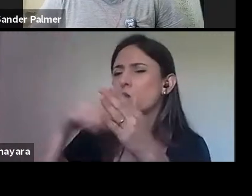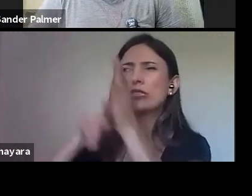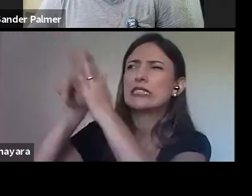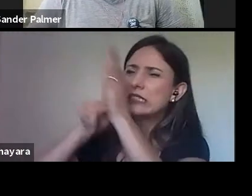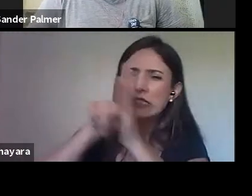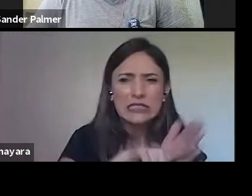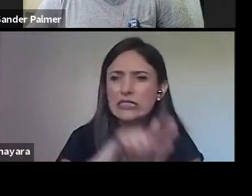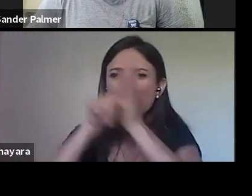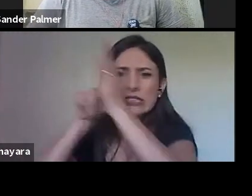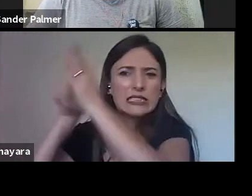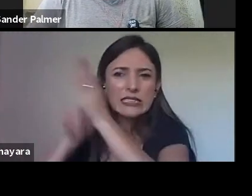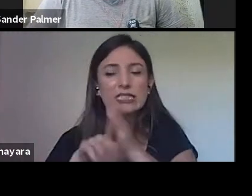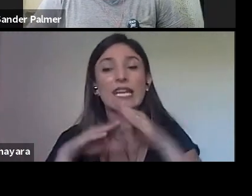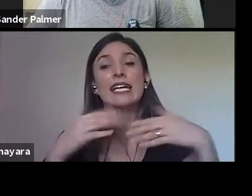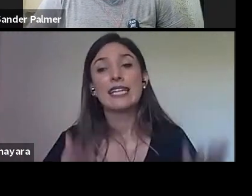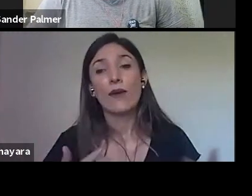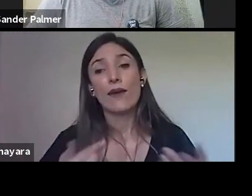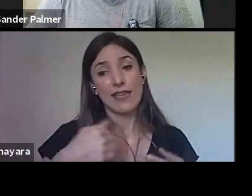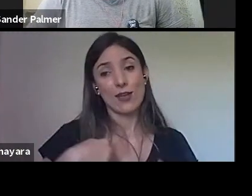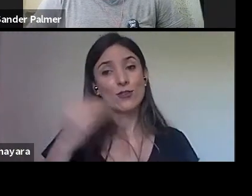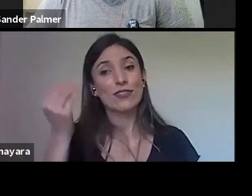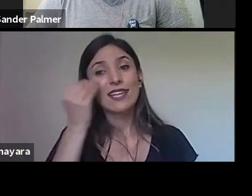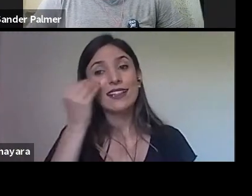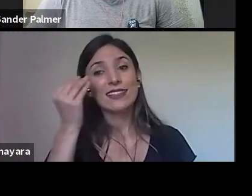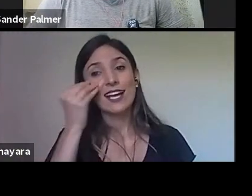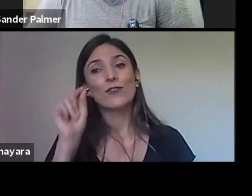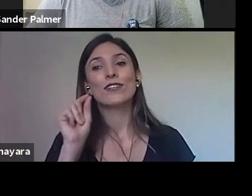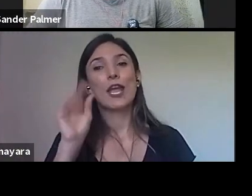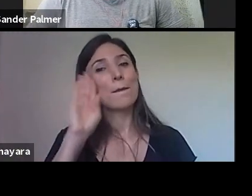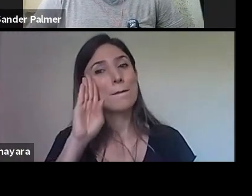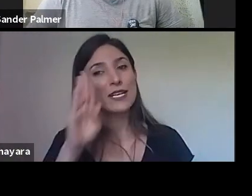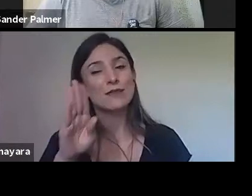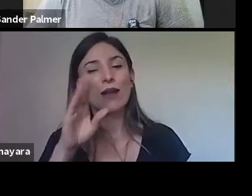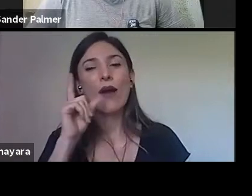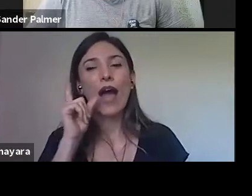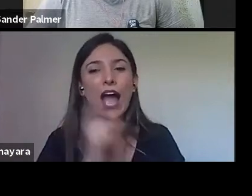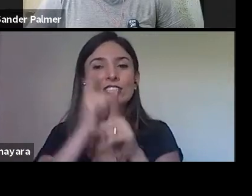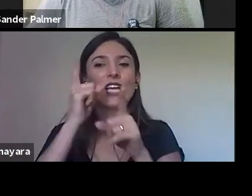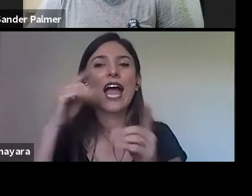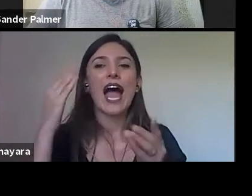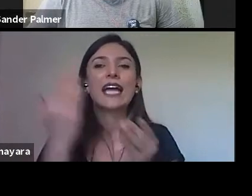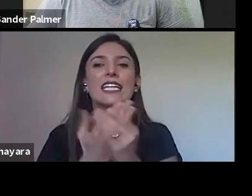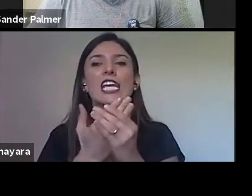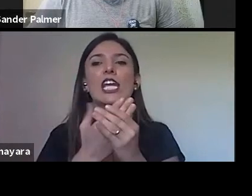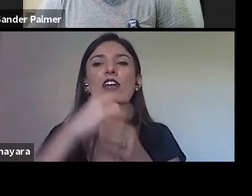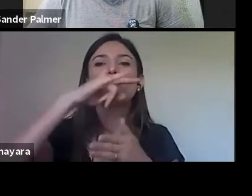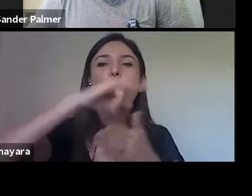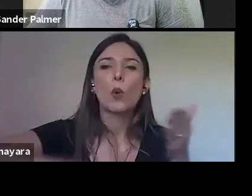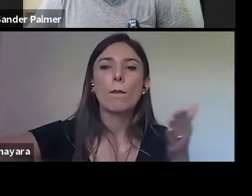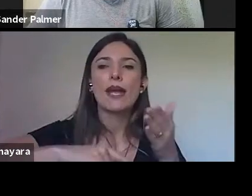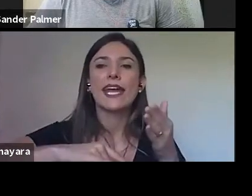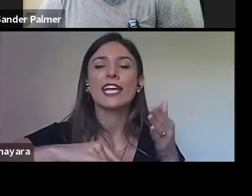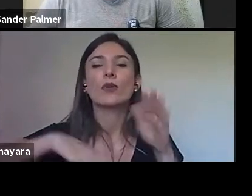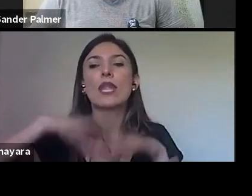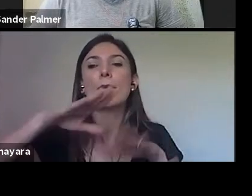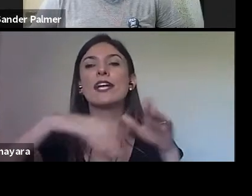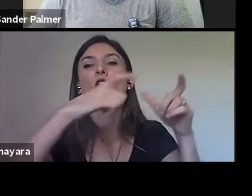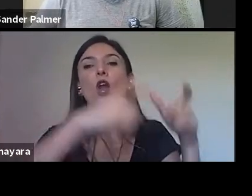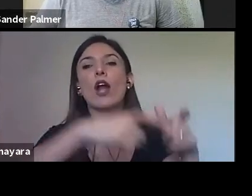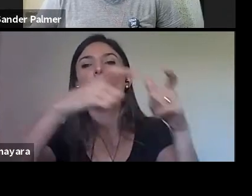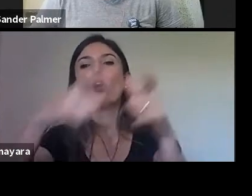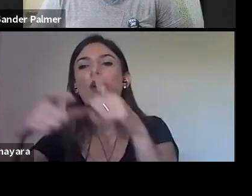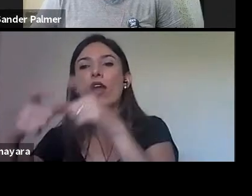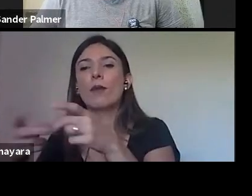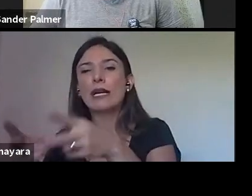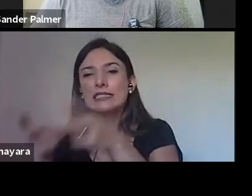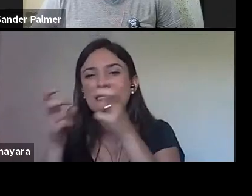nesse momento, é tentar achar esses arquivos mais locais para pensar esses recolhimentos que eu estou fazendo no apanhamento. então